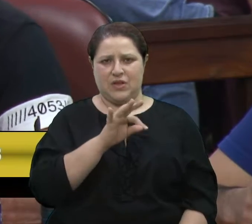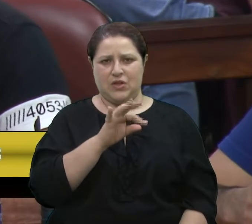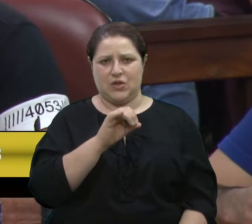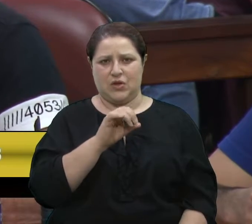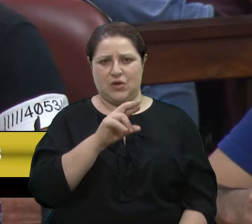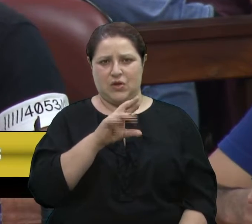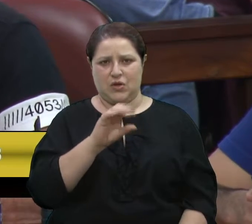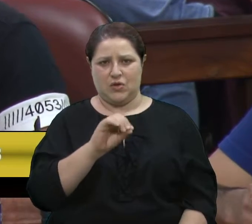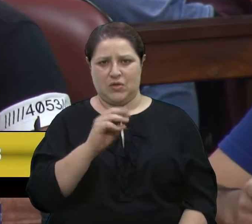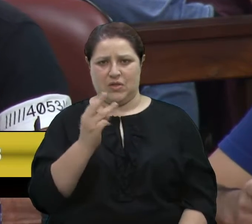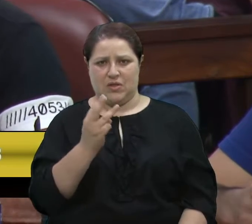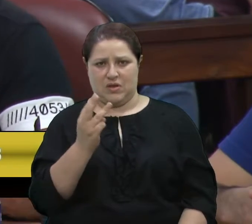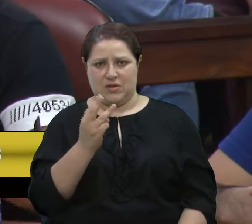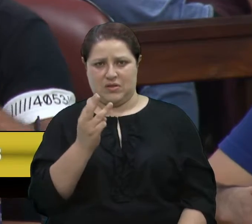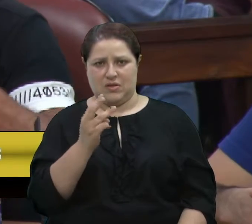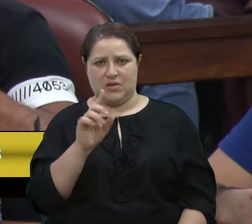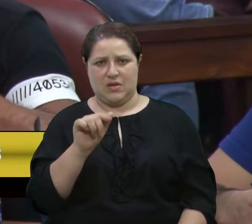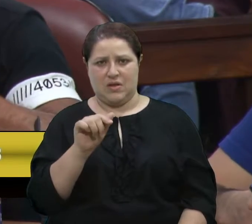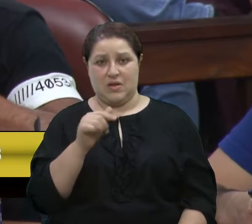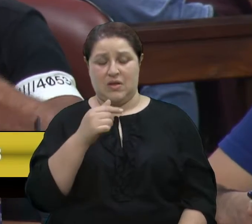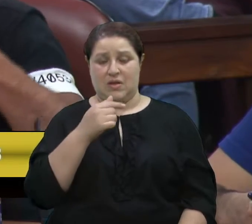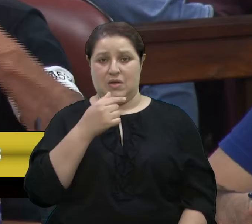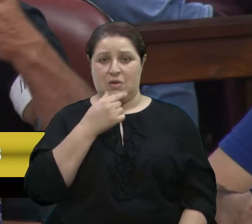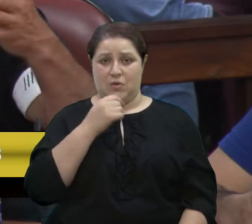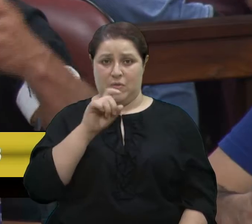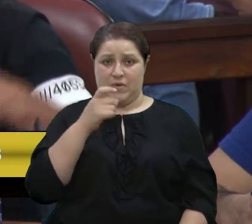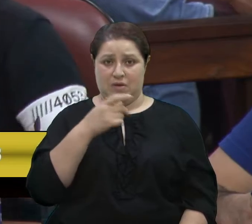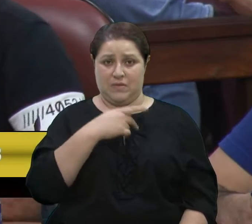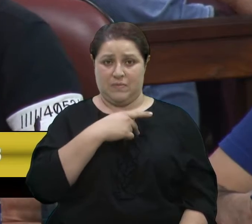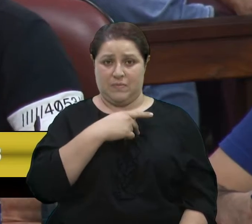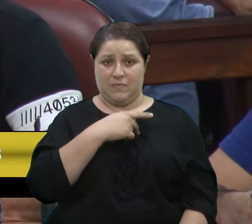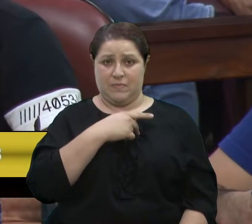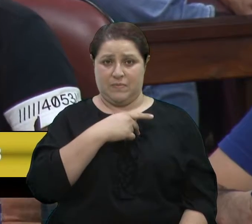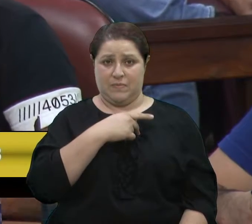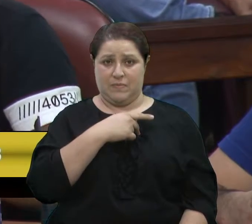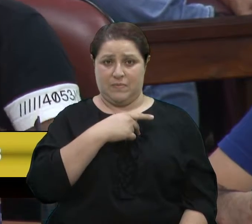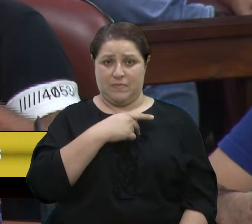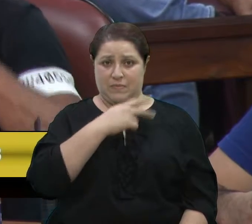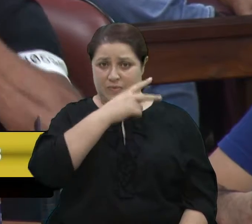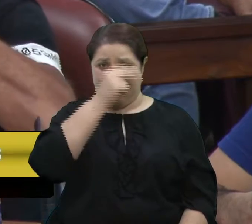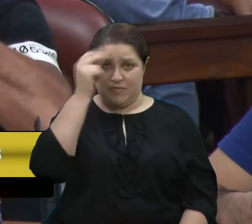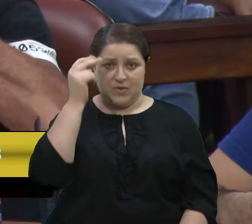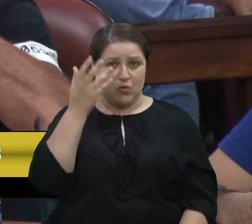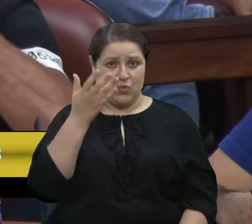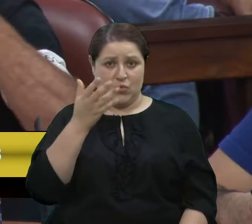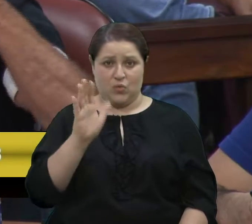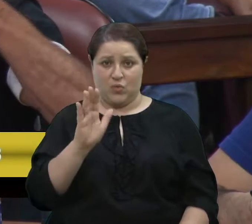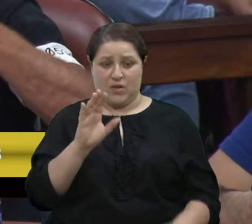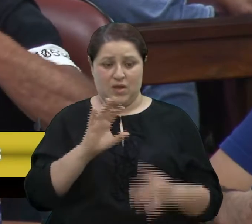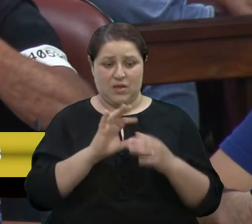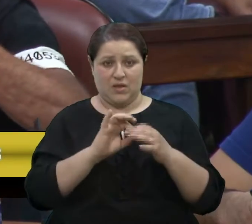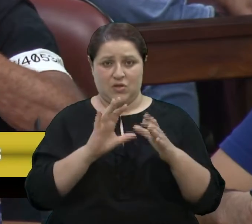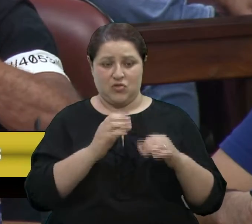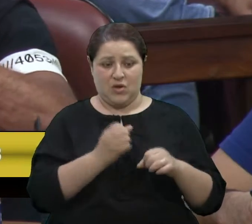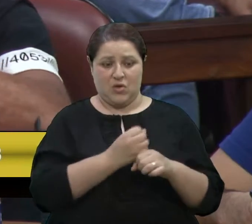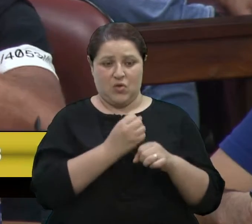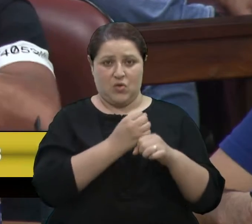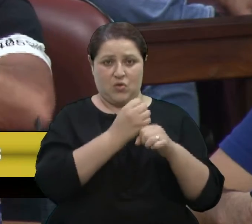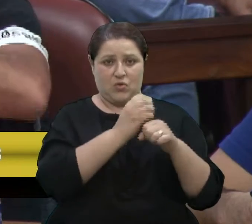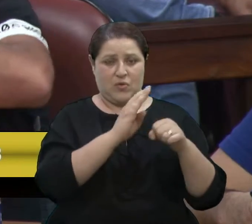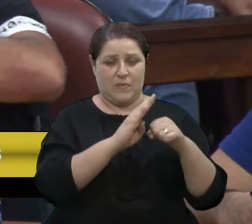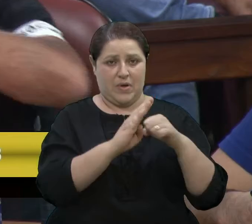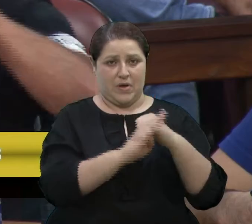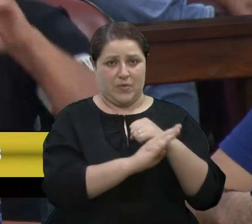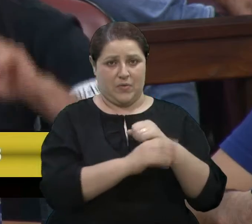ele não queria deixar o bairro, construir o bairro, construção do bairro. E eu queria dizer assim que era uma necessidade,